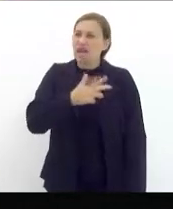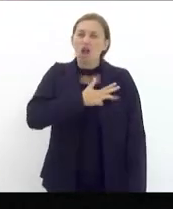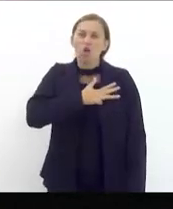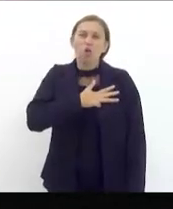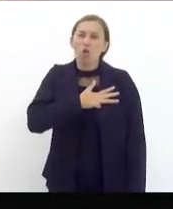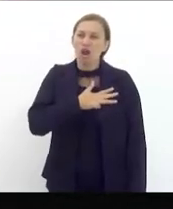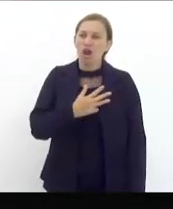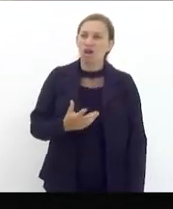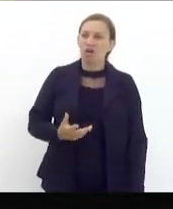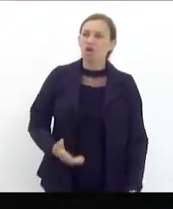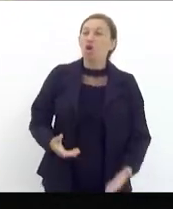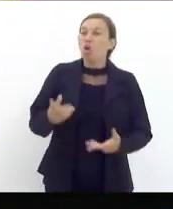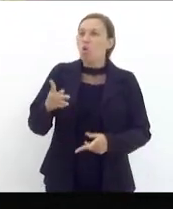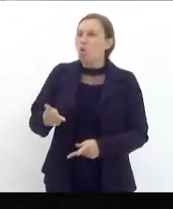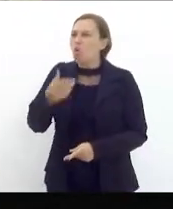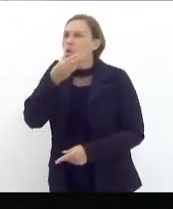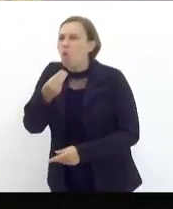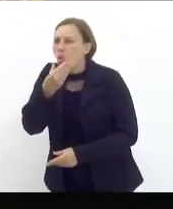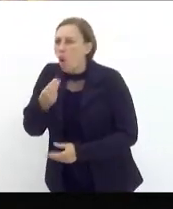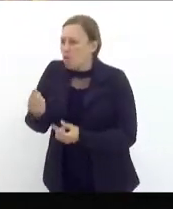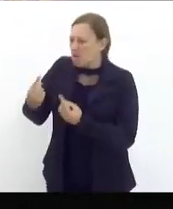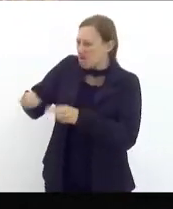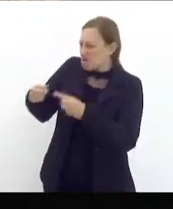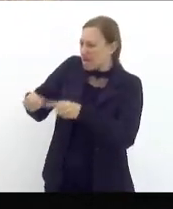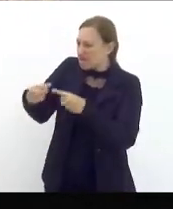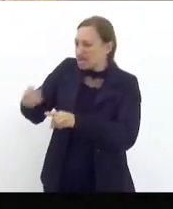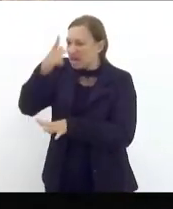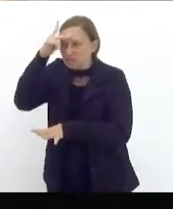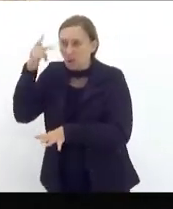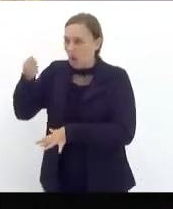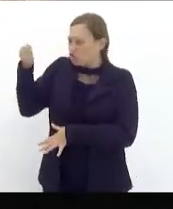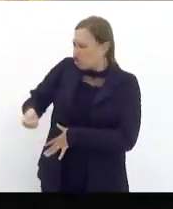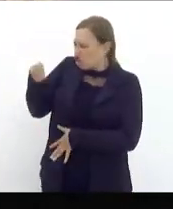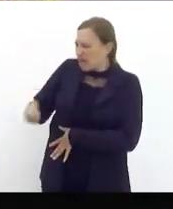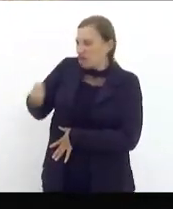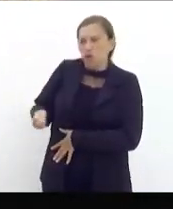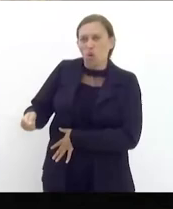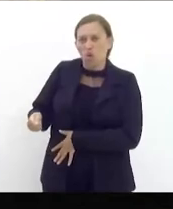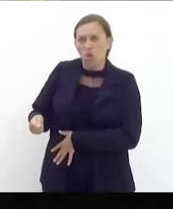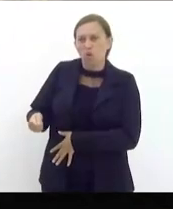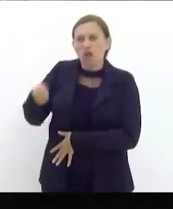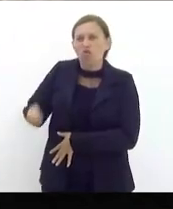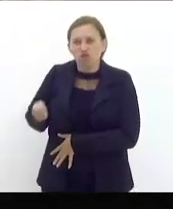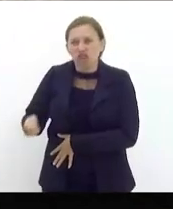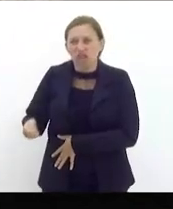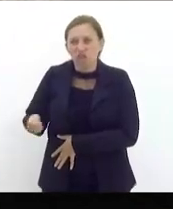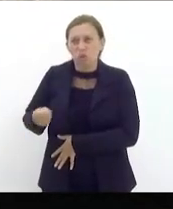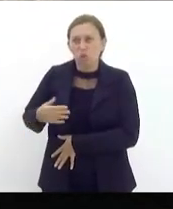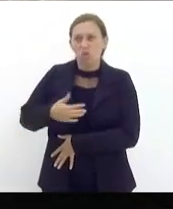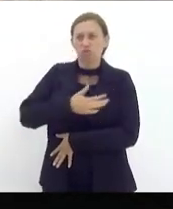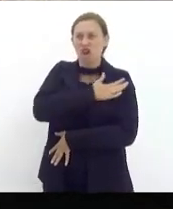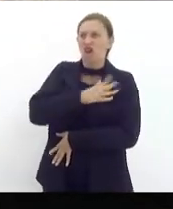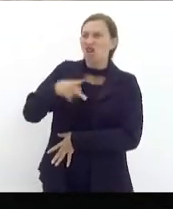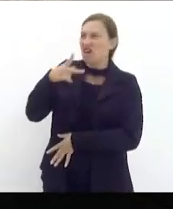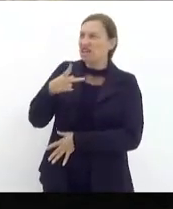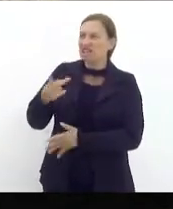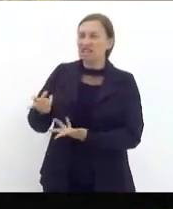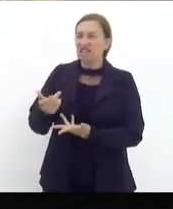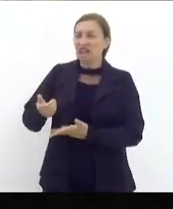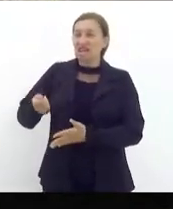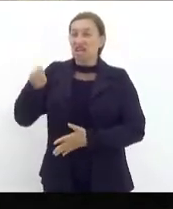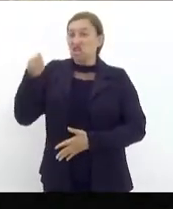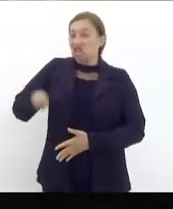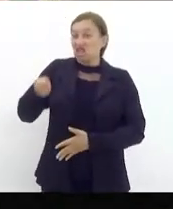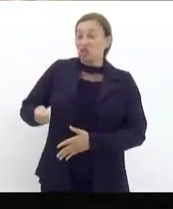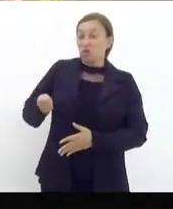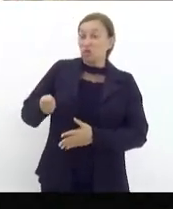cara que maltrata o povo persegue as pessoas é um ditador é um ditador falam tanto da ditadura da direita